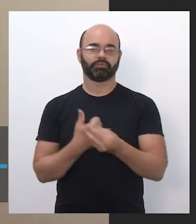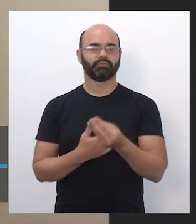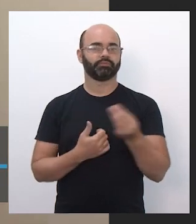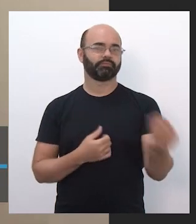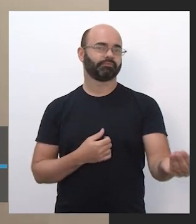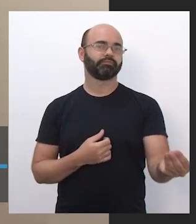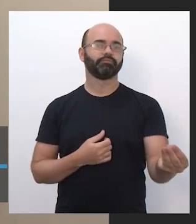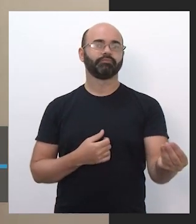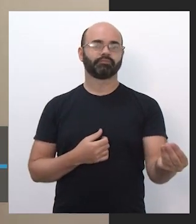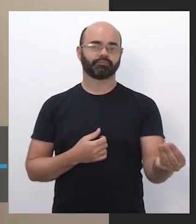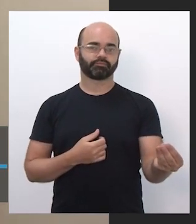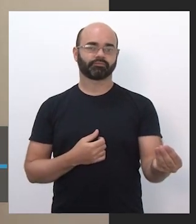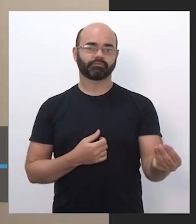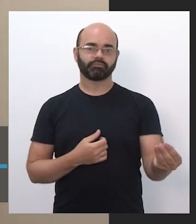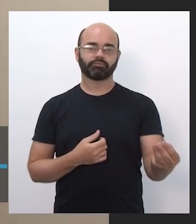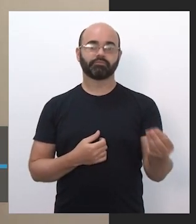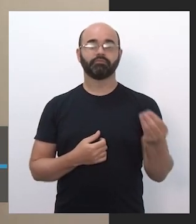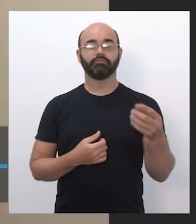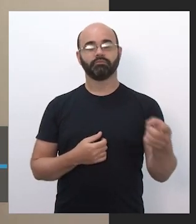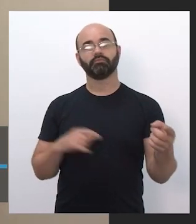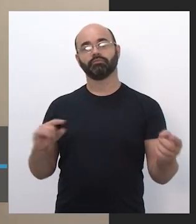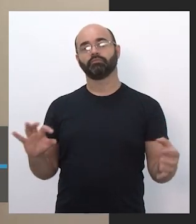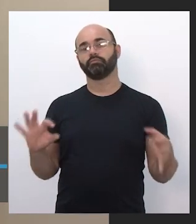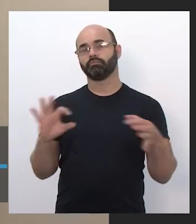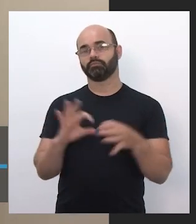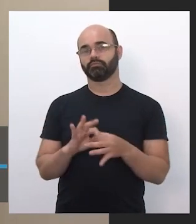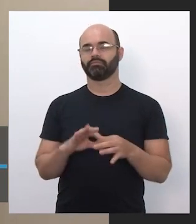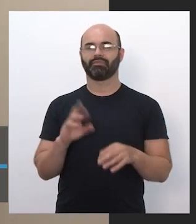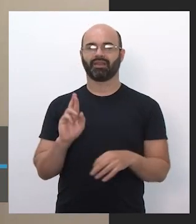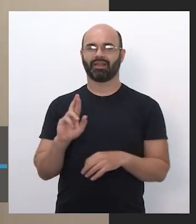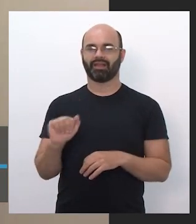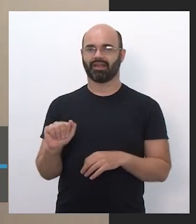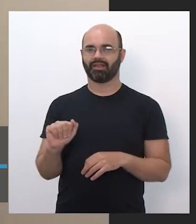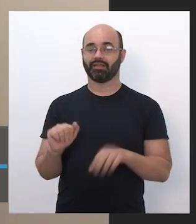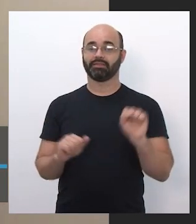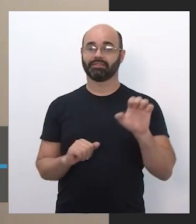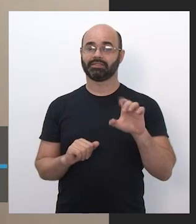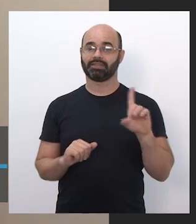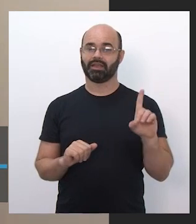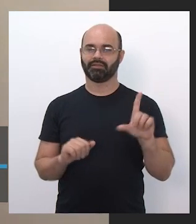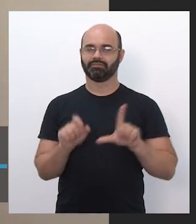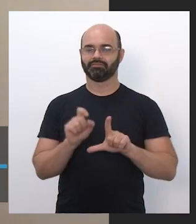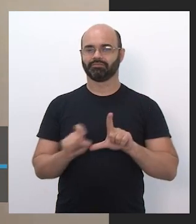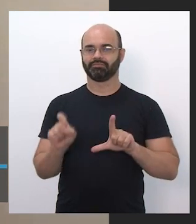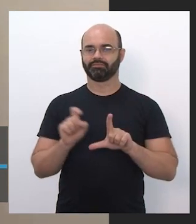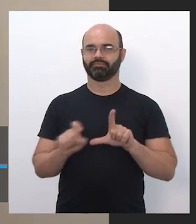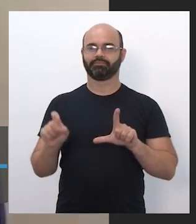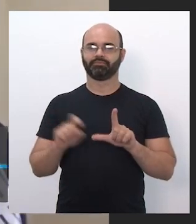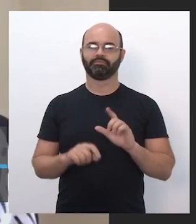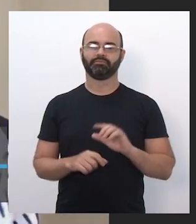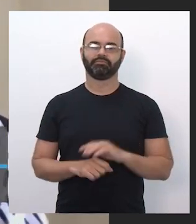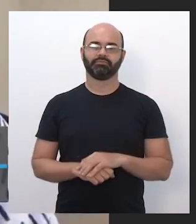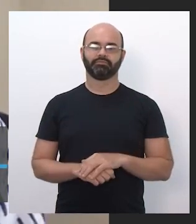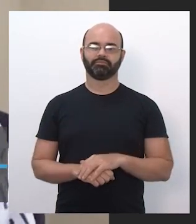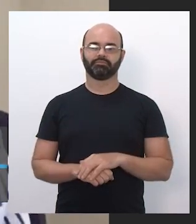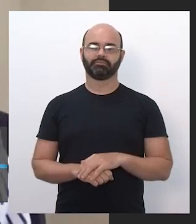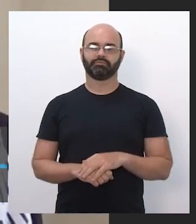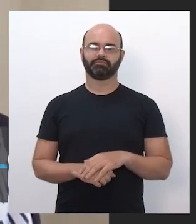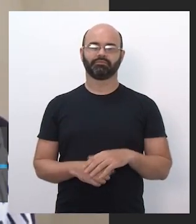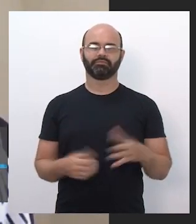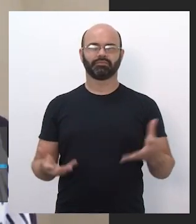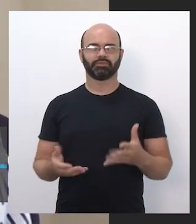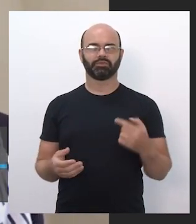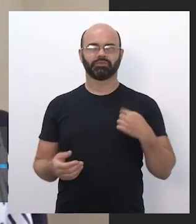e o trio gestor vai fazer essa vinculação com o RA dele na sede, tá bom? Até o momento a gente distribuiu quase